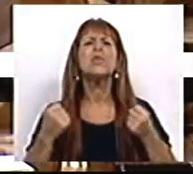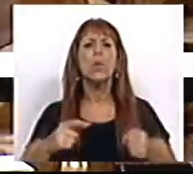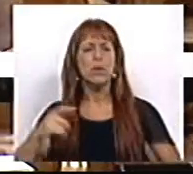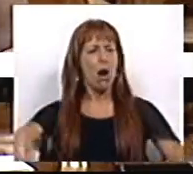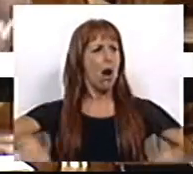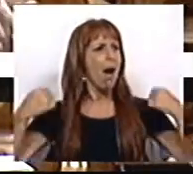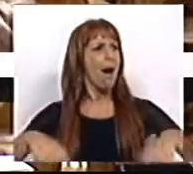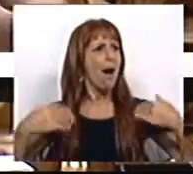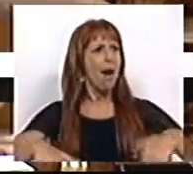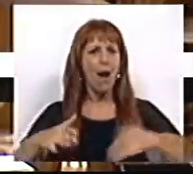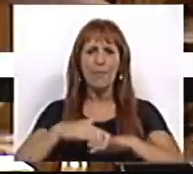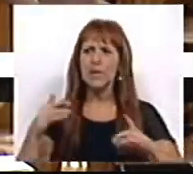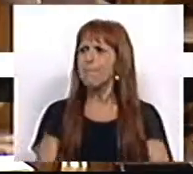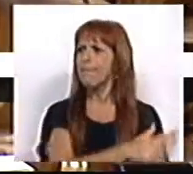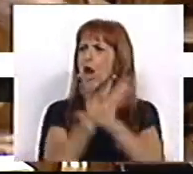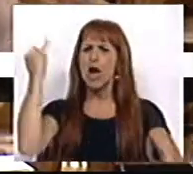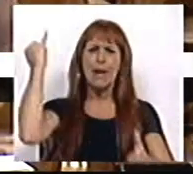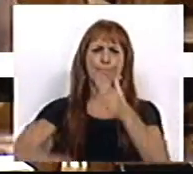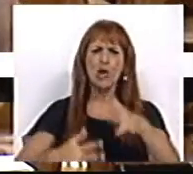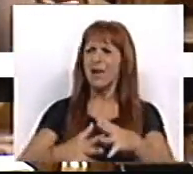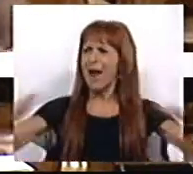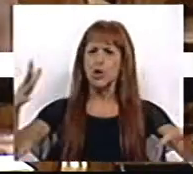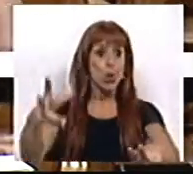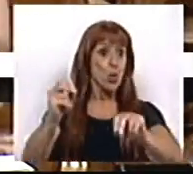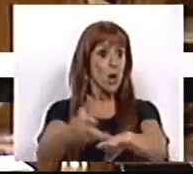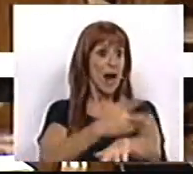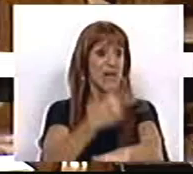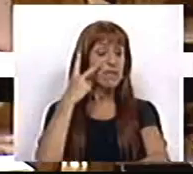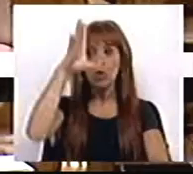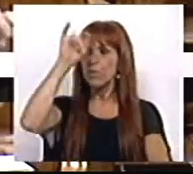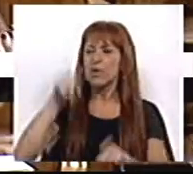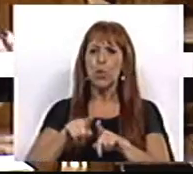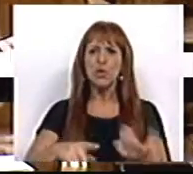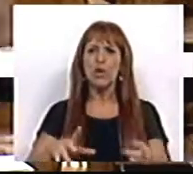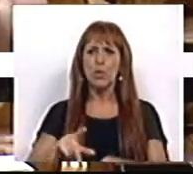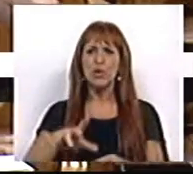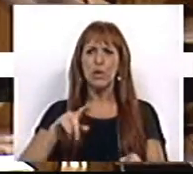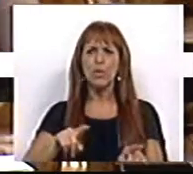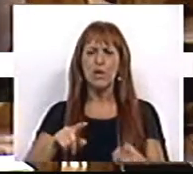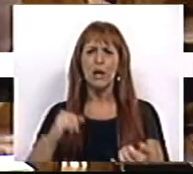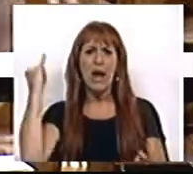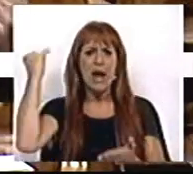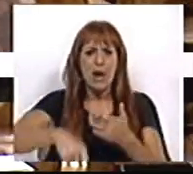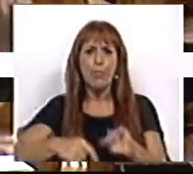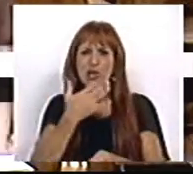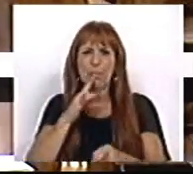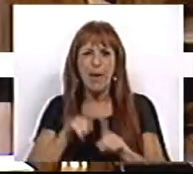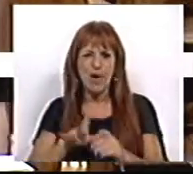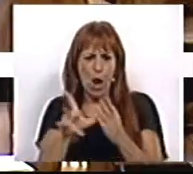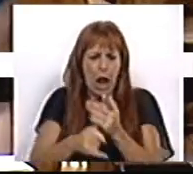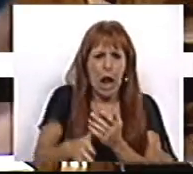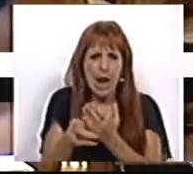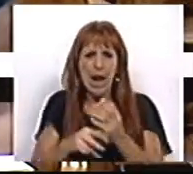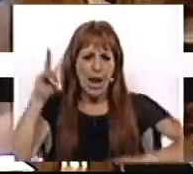proeza de fazer o maior aumento de impostos já visto. De ter um Governo e um Estado que depende de impostos como nenhum outro. um saco fiscal